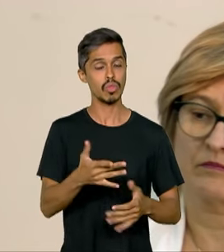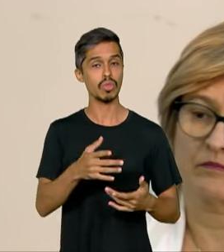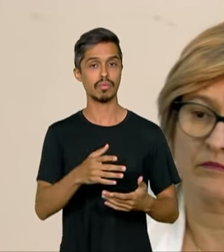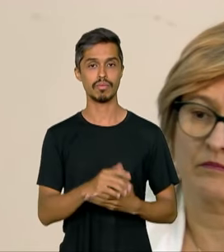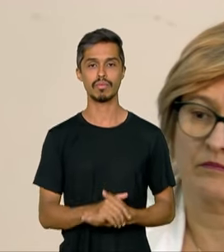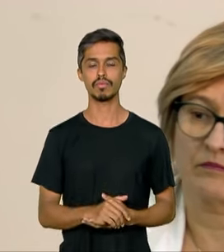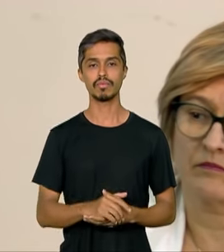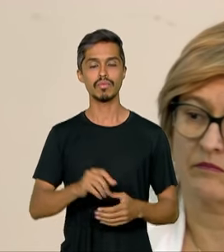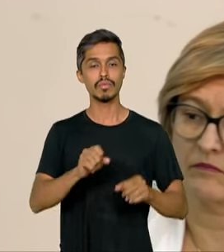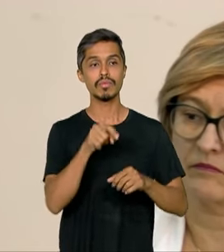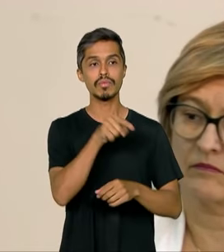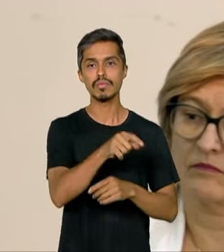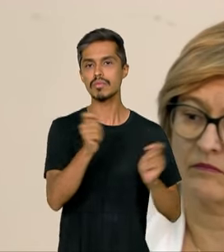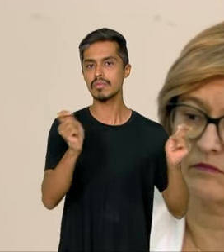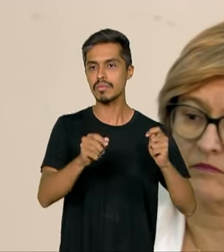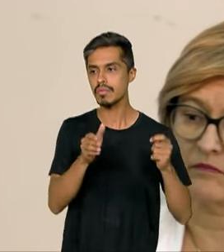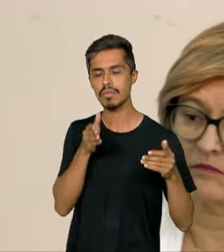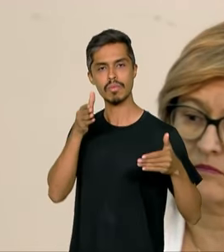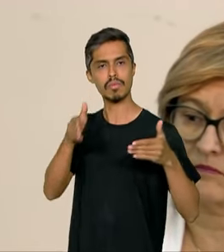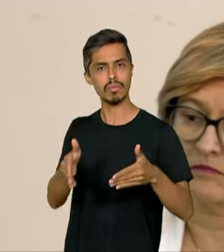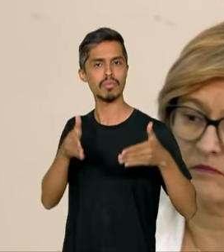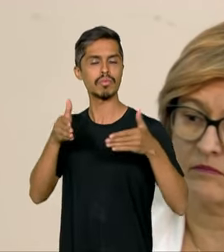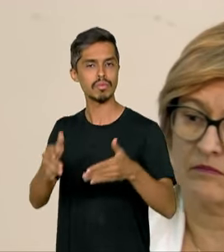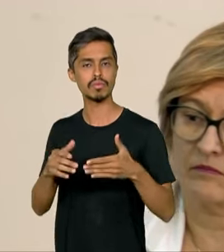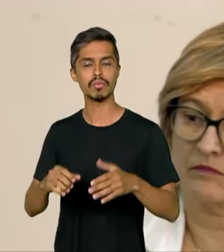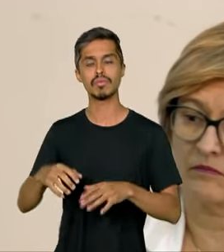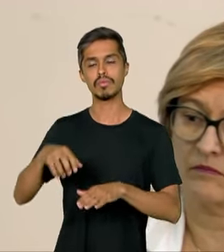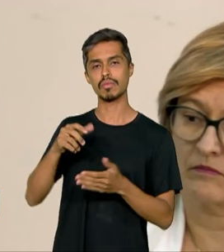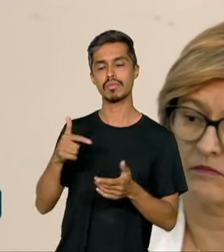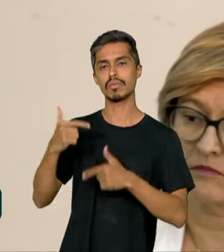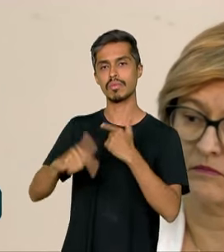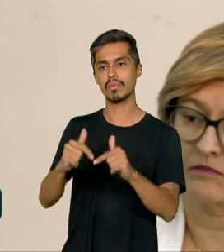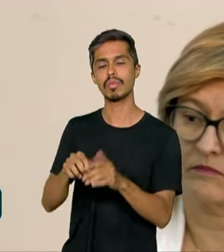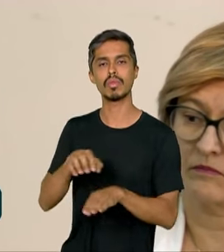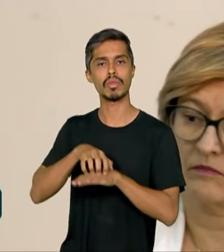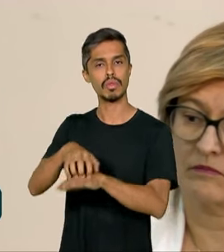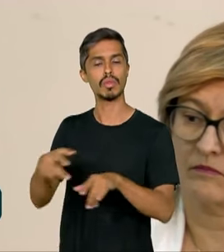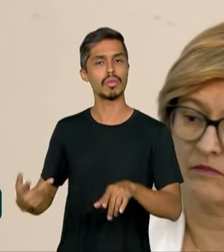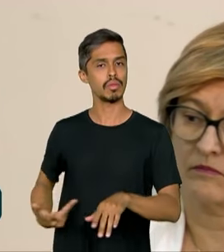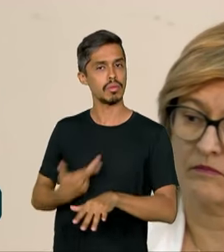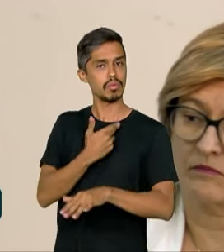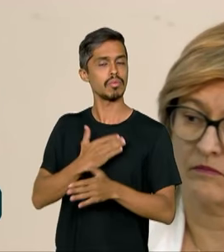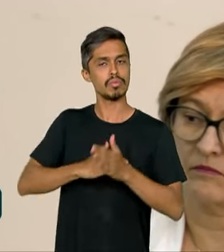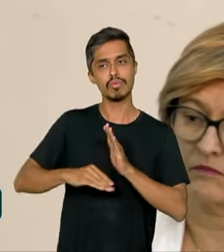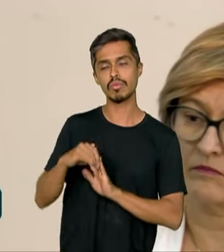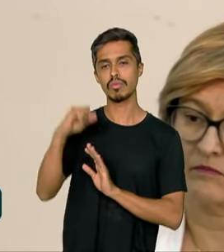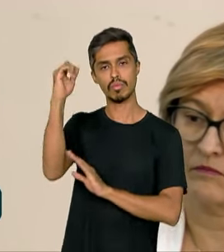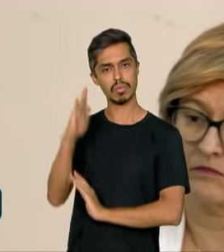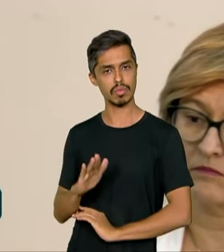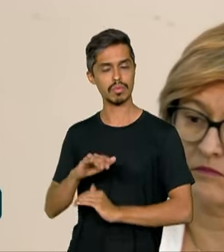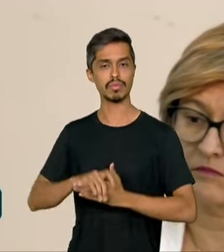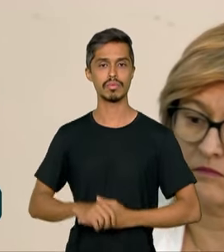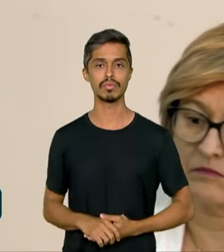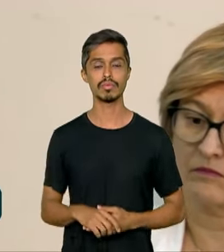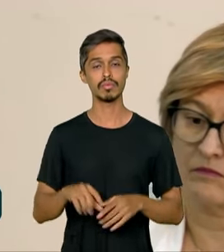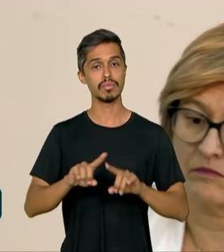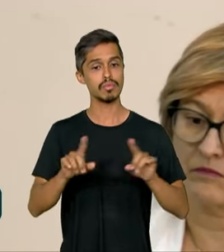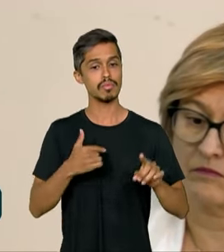o maior acesso a serviços ambulatoriais e cirúrgicos em todo o Brasil. É